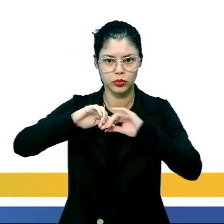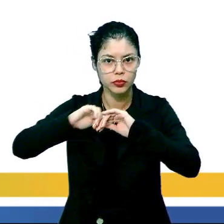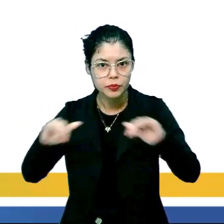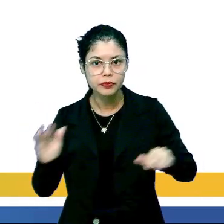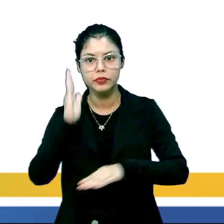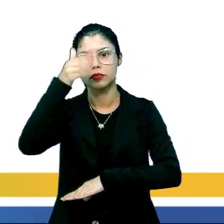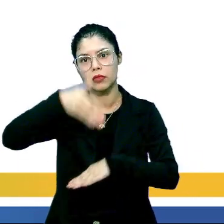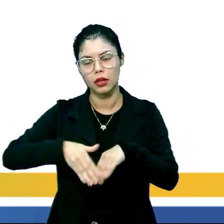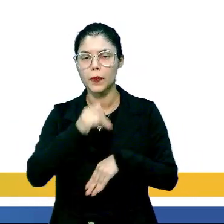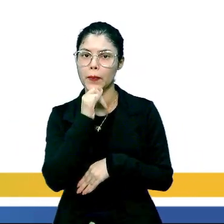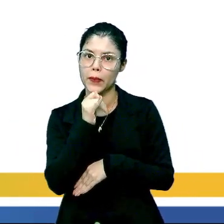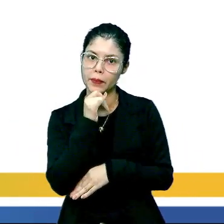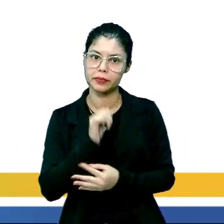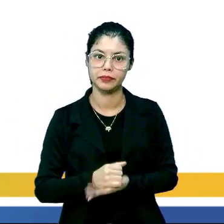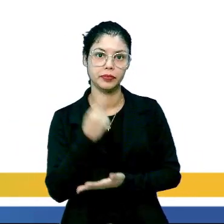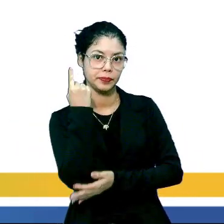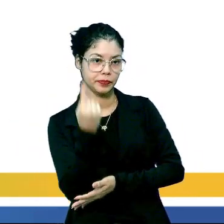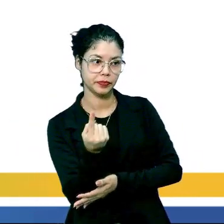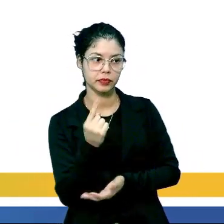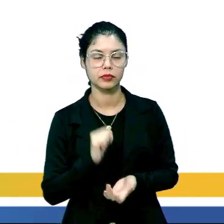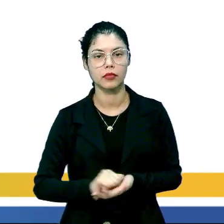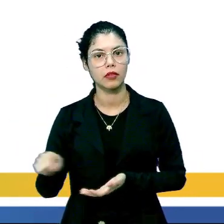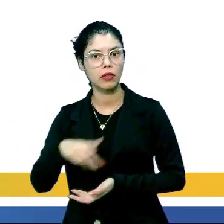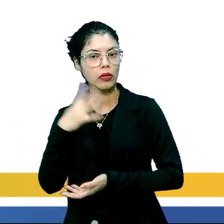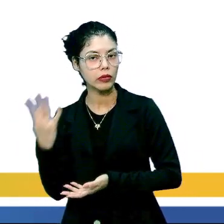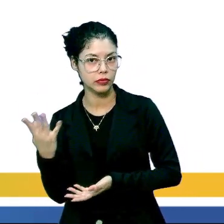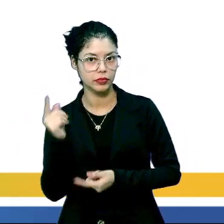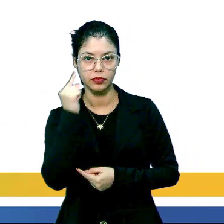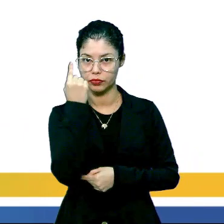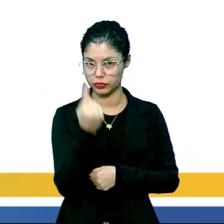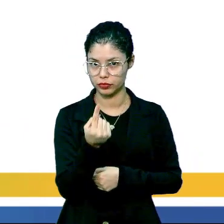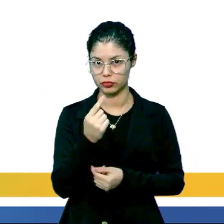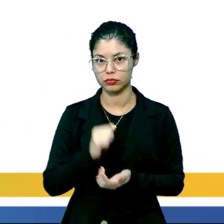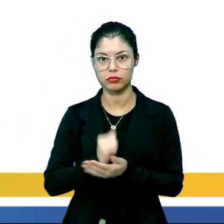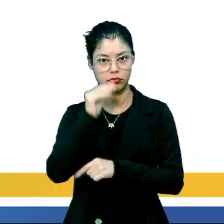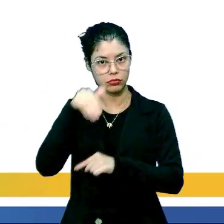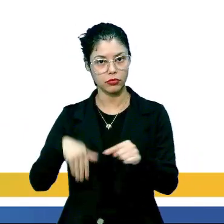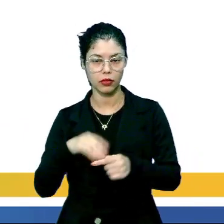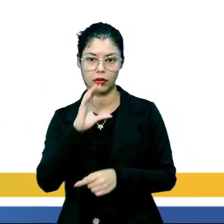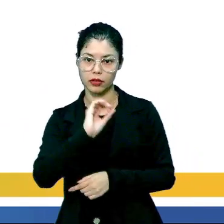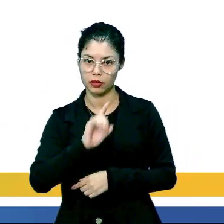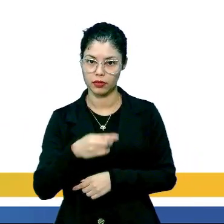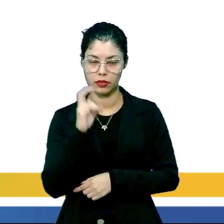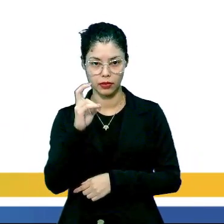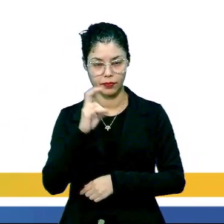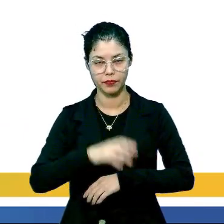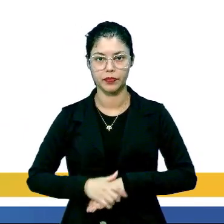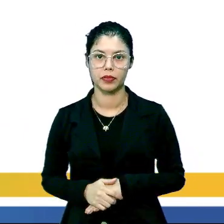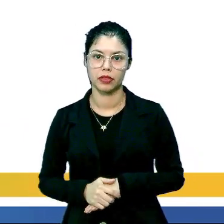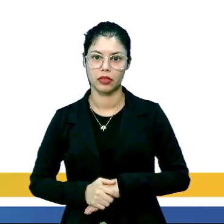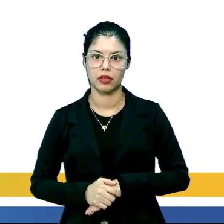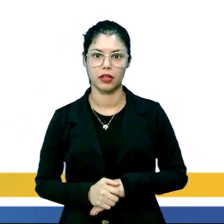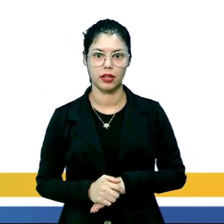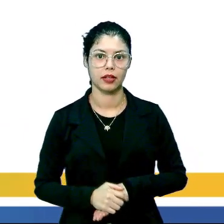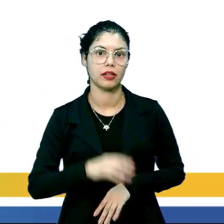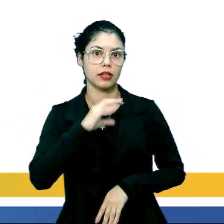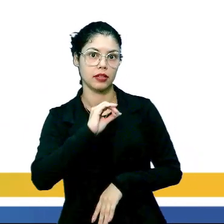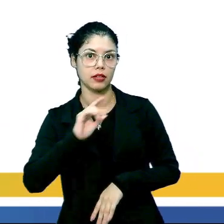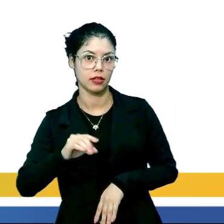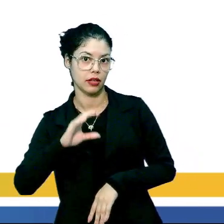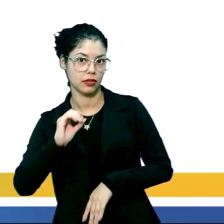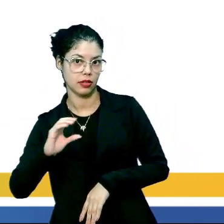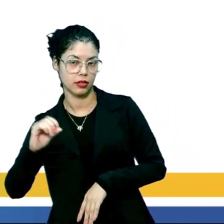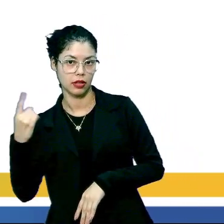ou não há metade, por exemplo, de 1. Quanto que é a metade de 1? Ah, a metade de 1 é 0,5. Quanto que é a metade de 0